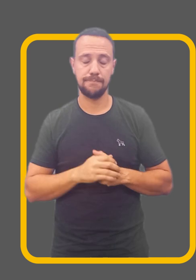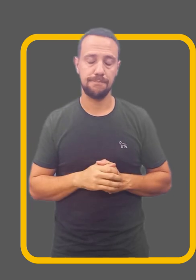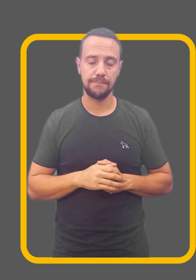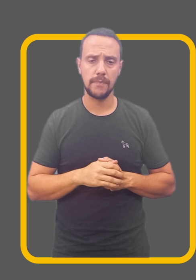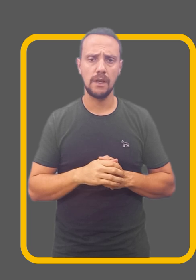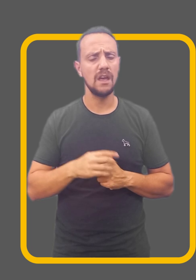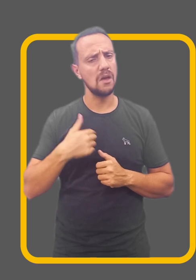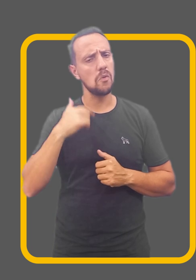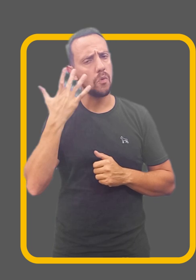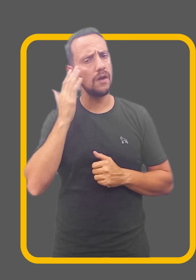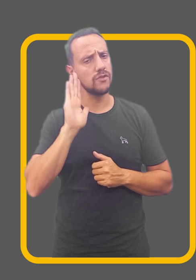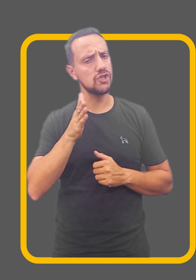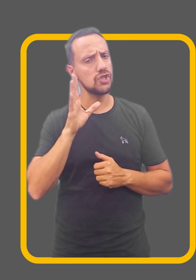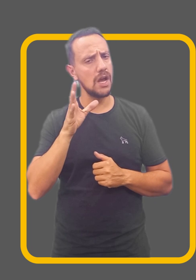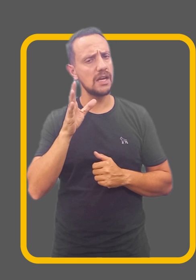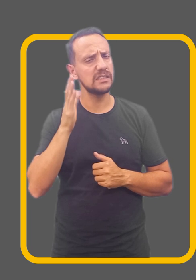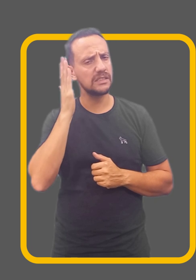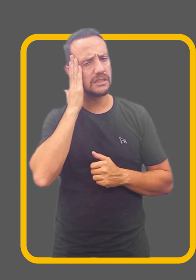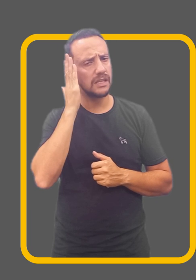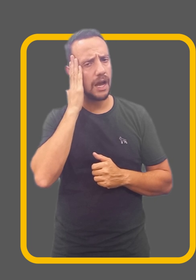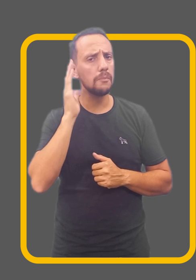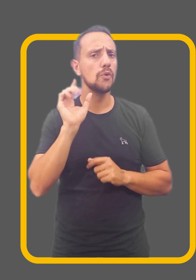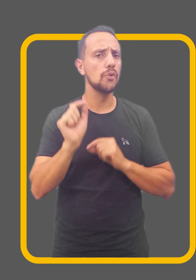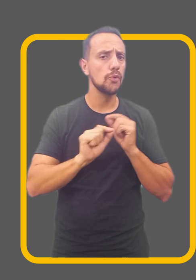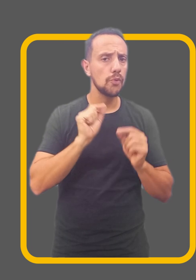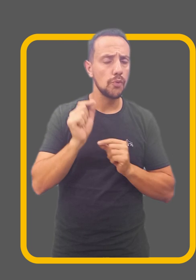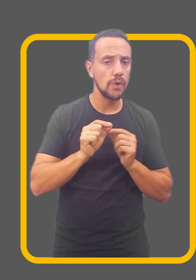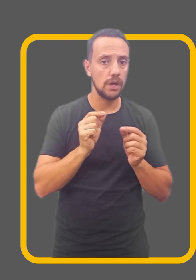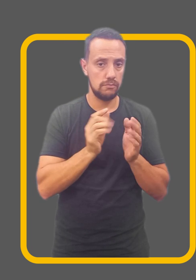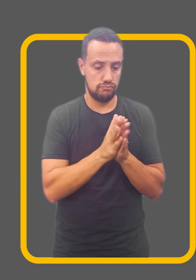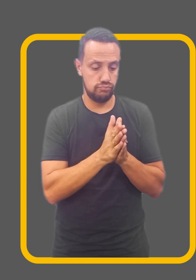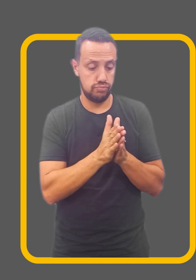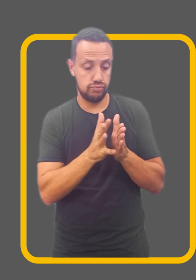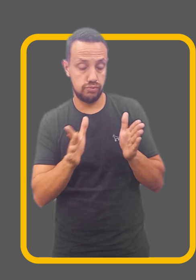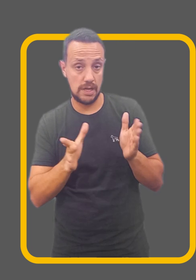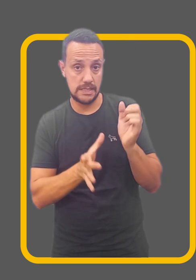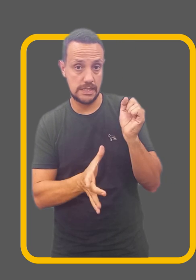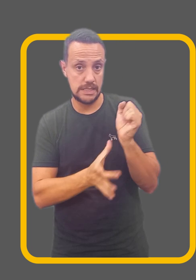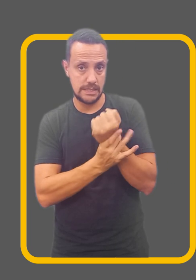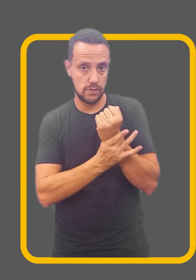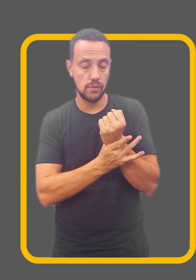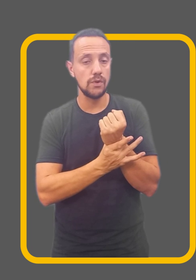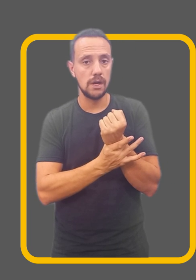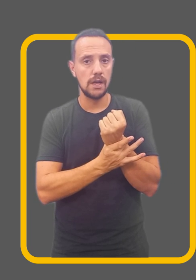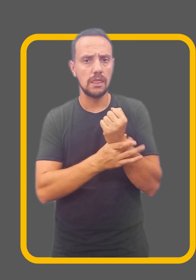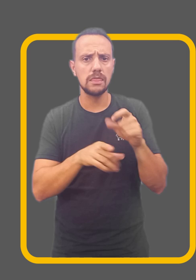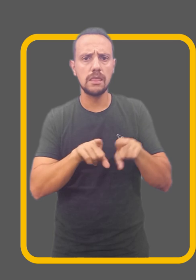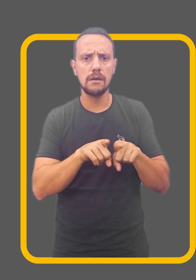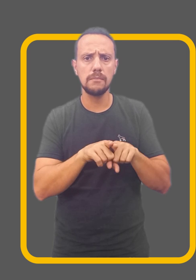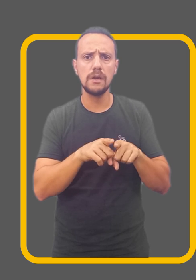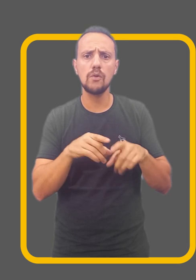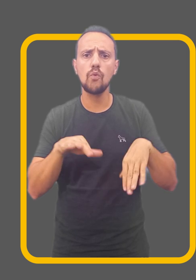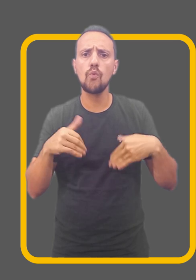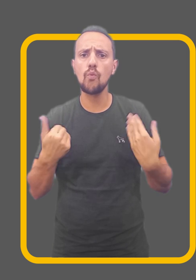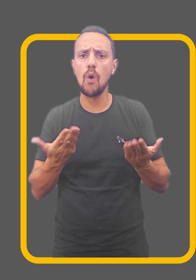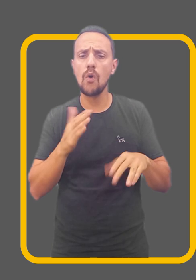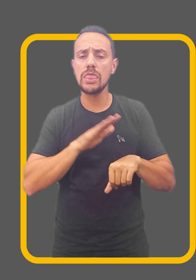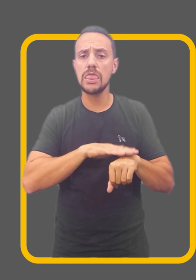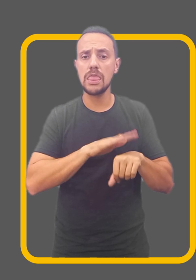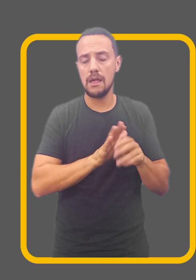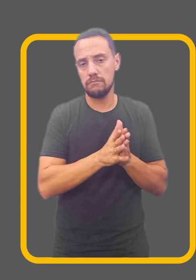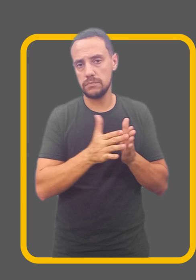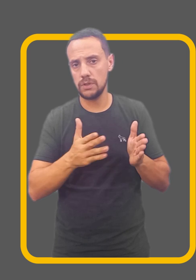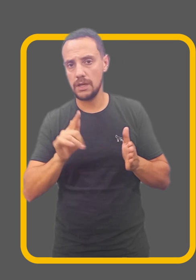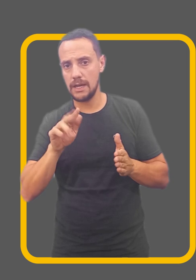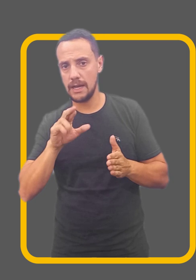Com certeza você já ouviu falar na qualidade de segurado e no período de graça, mas sempre surge aquela dúvida